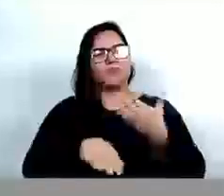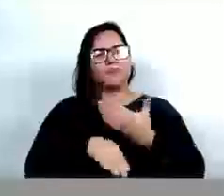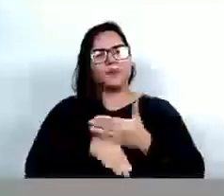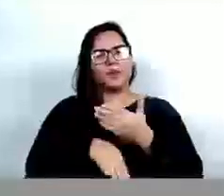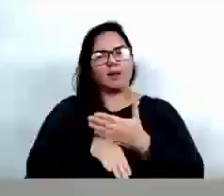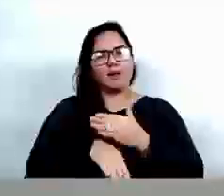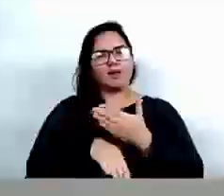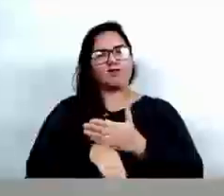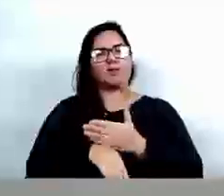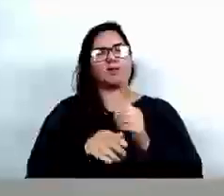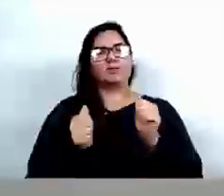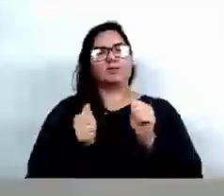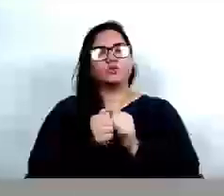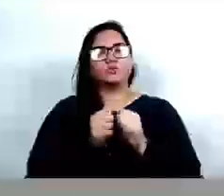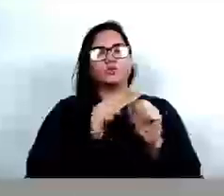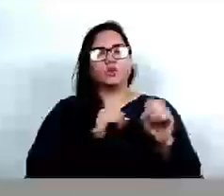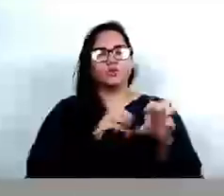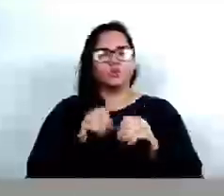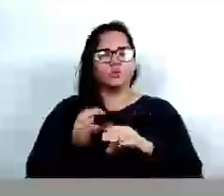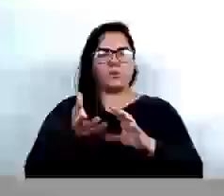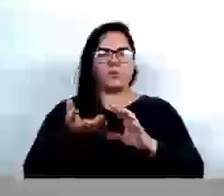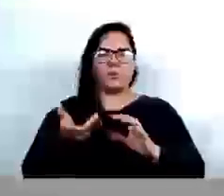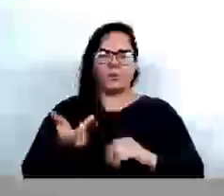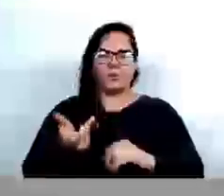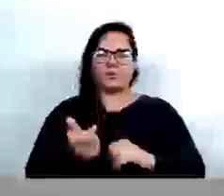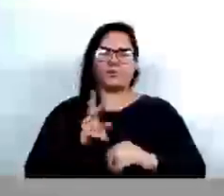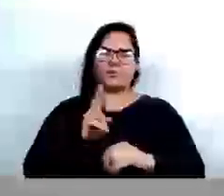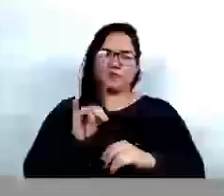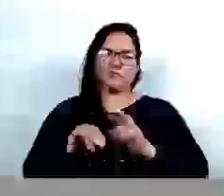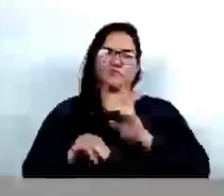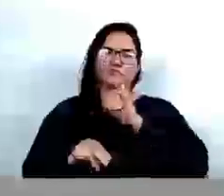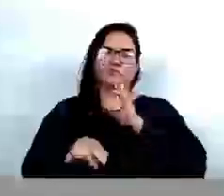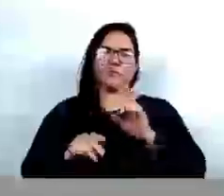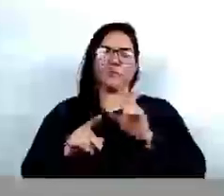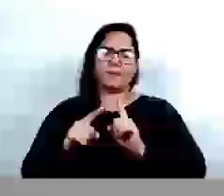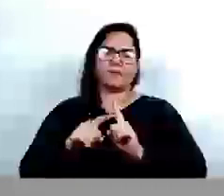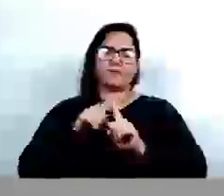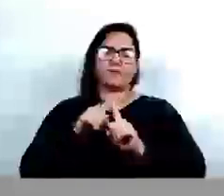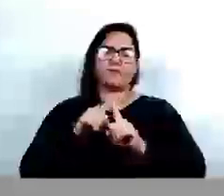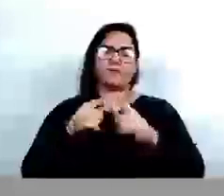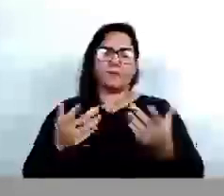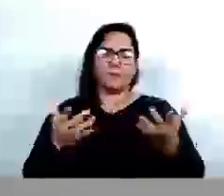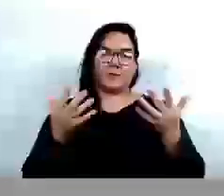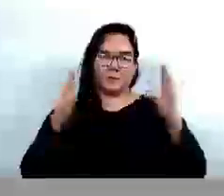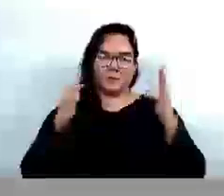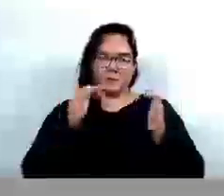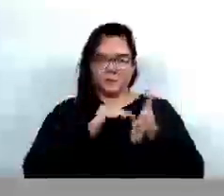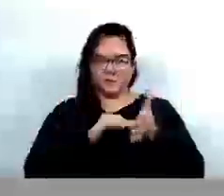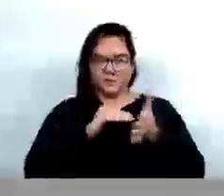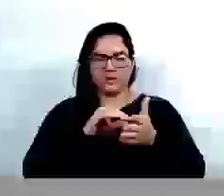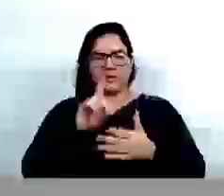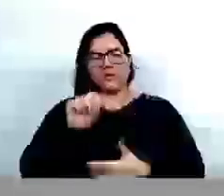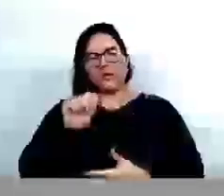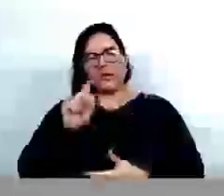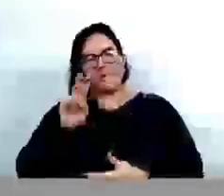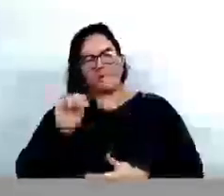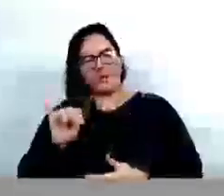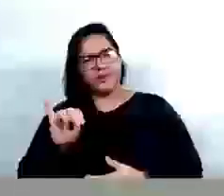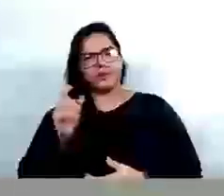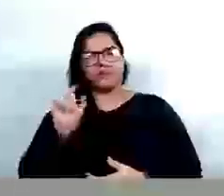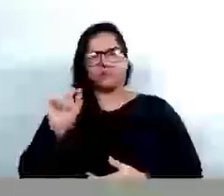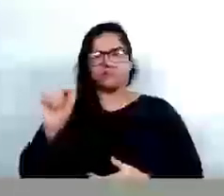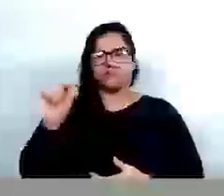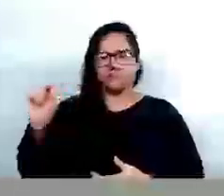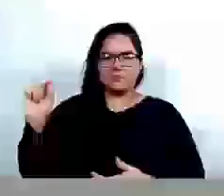a uma educação de qualidade ela terá um resultado muito positivo. Então, parabenizo o secretário Davi, o sub-intendente LG, o Maria,